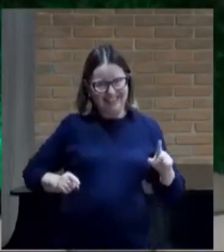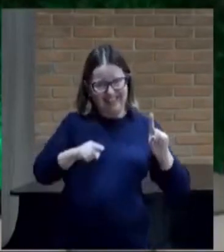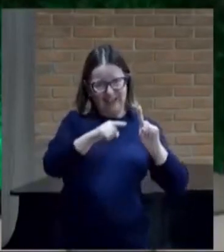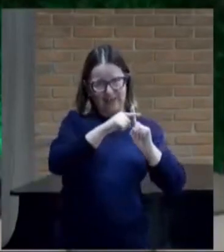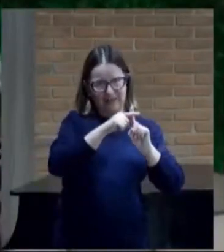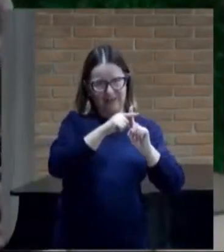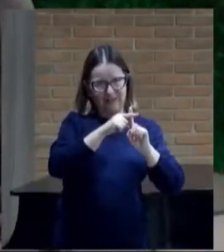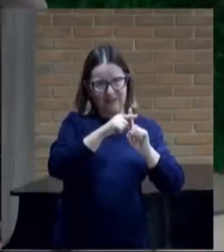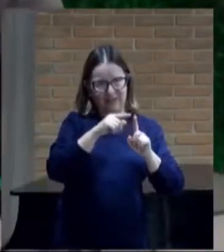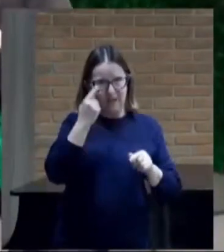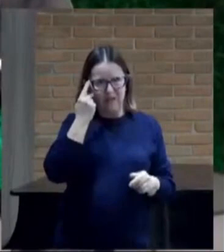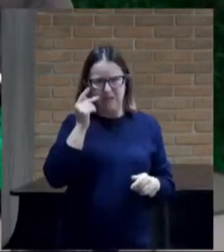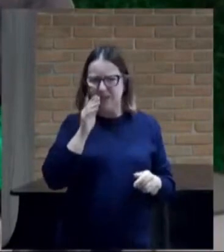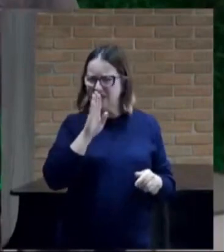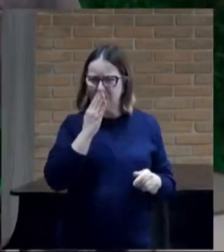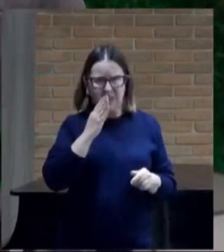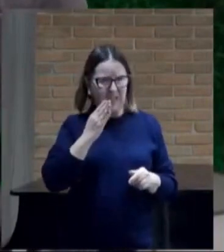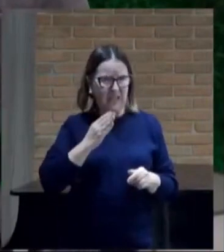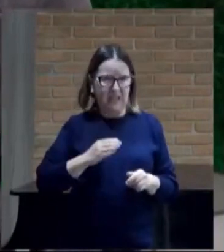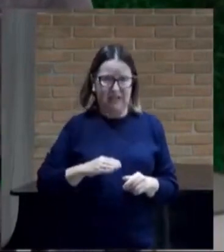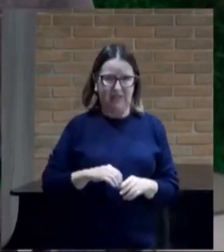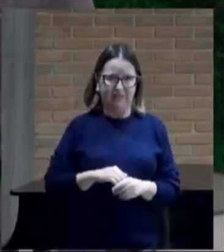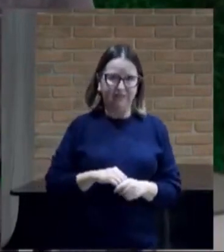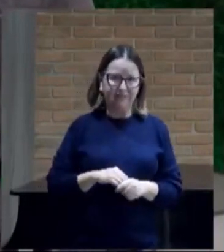para não sermos enganados